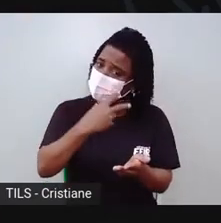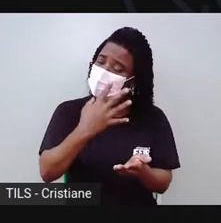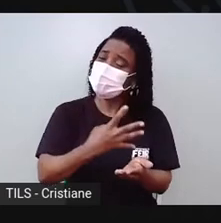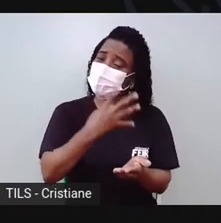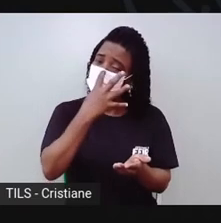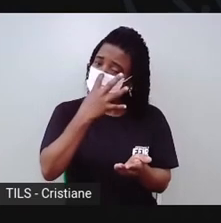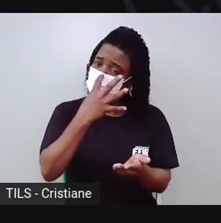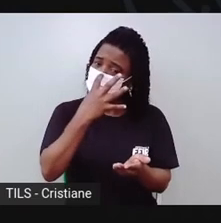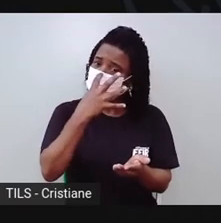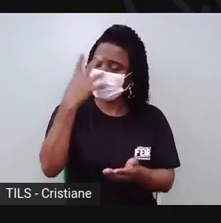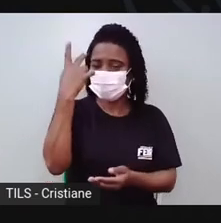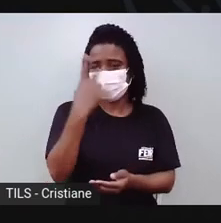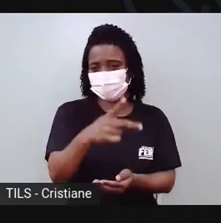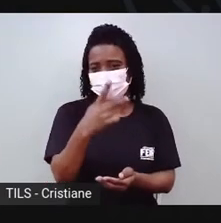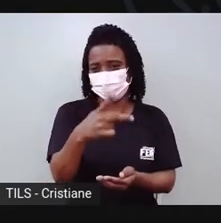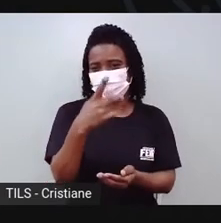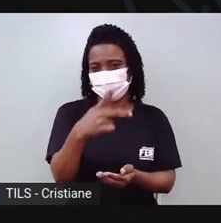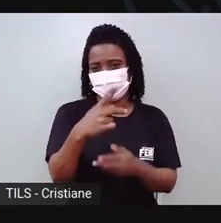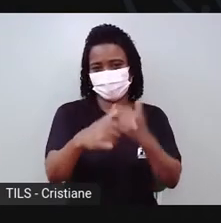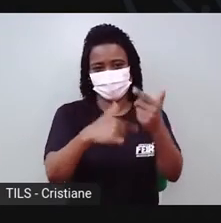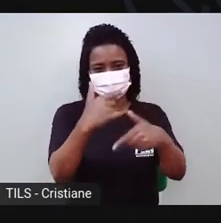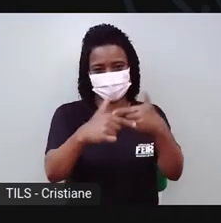E é sua, é única.